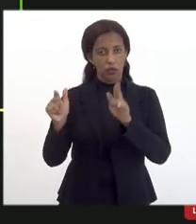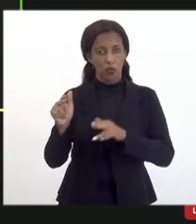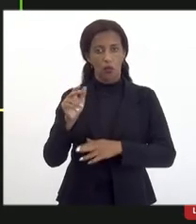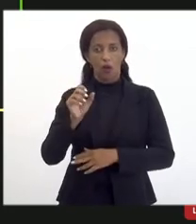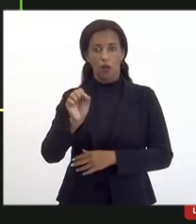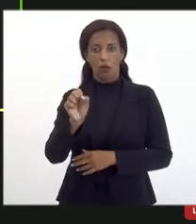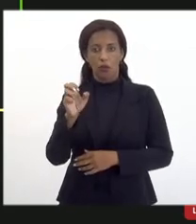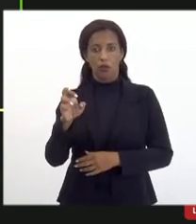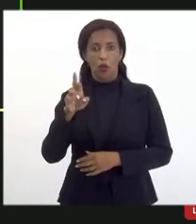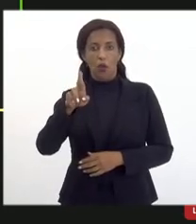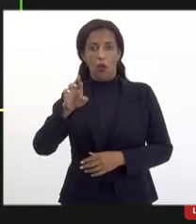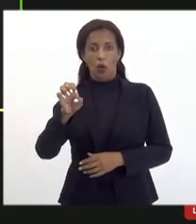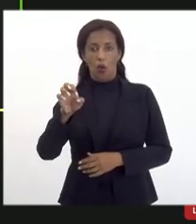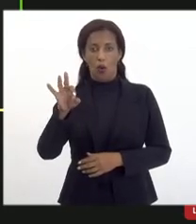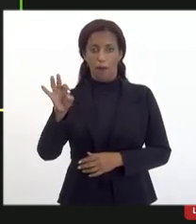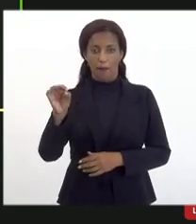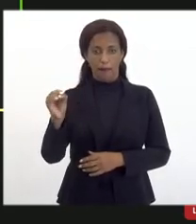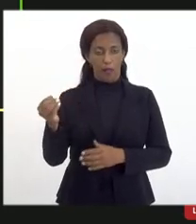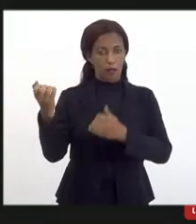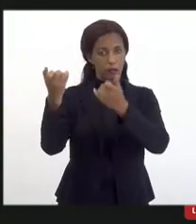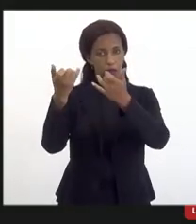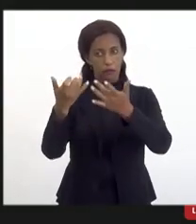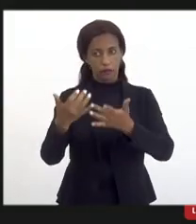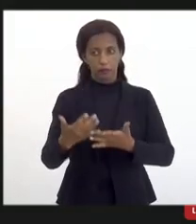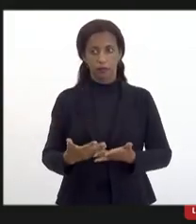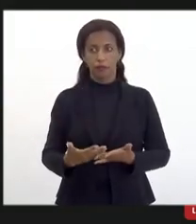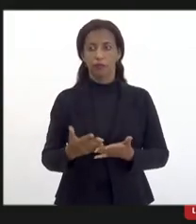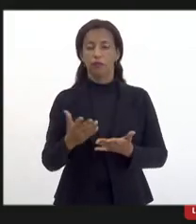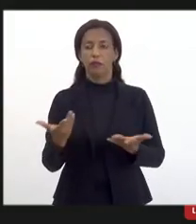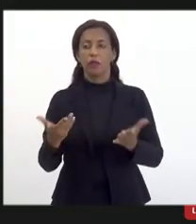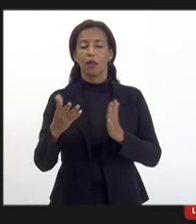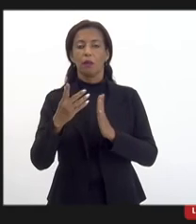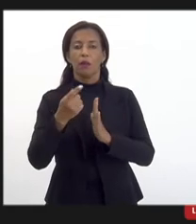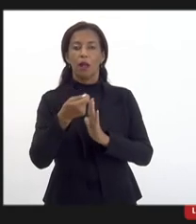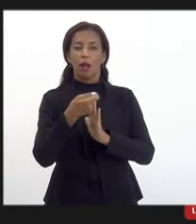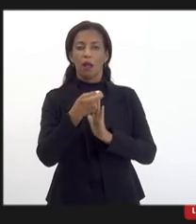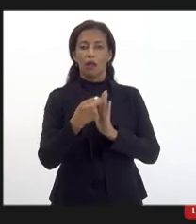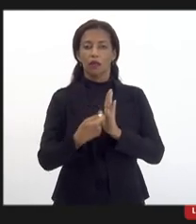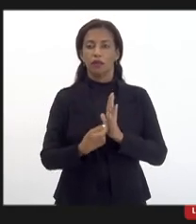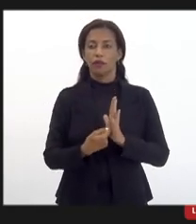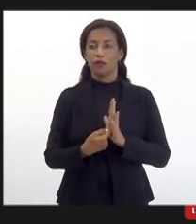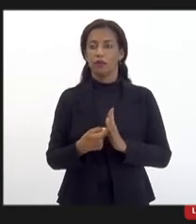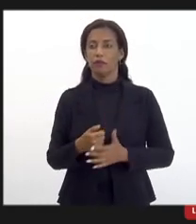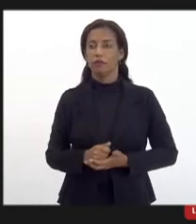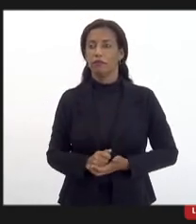e da nossa parte da comissão já fazer a agenda com a GRI